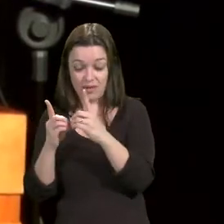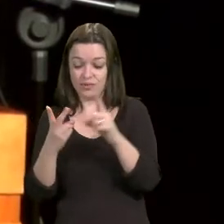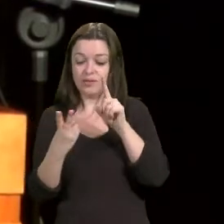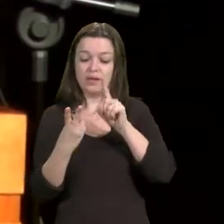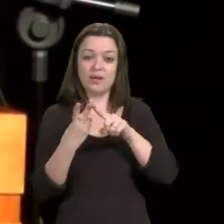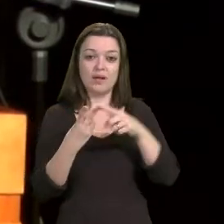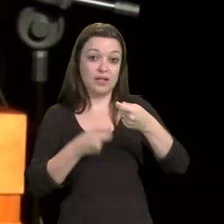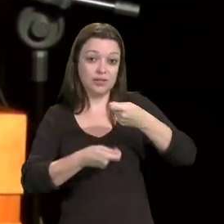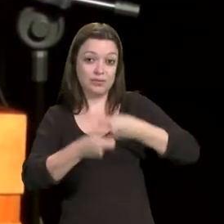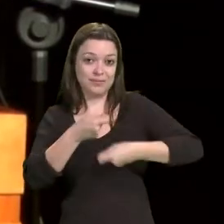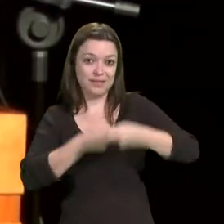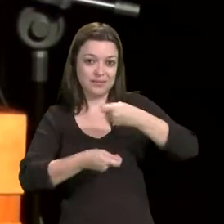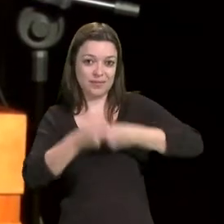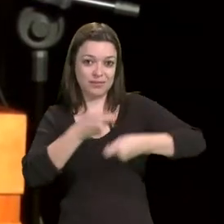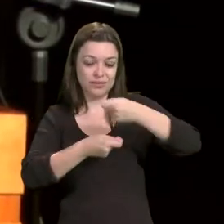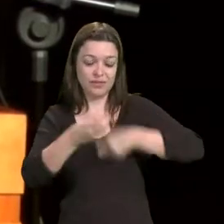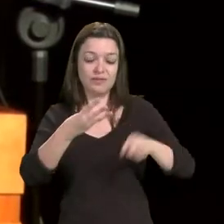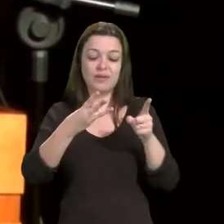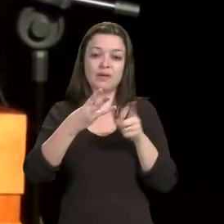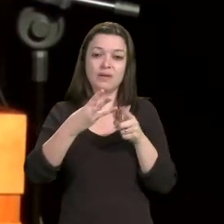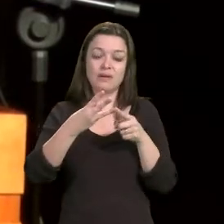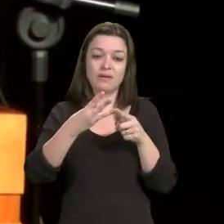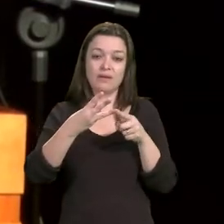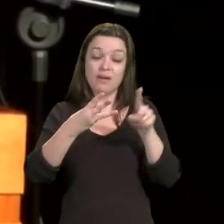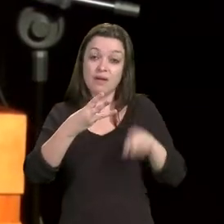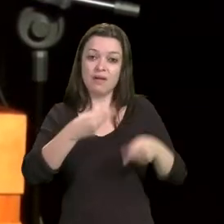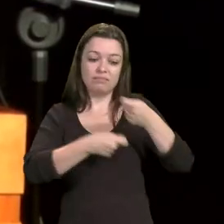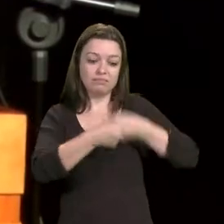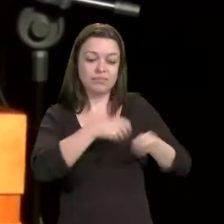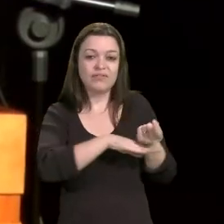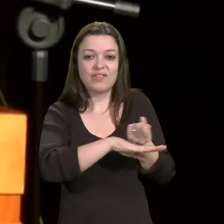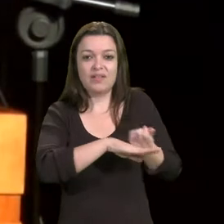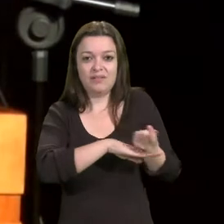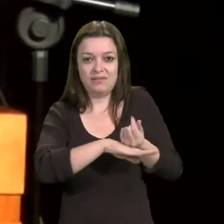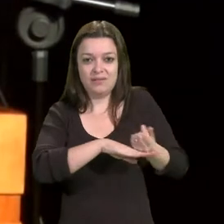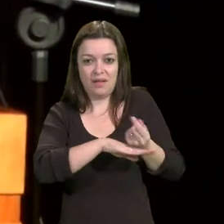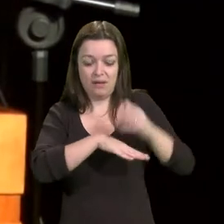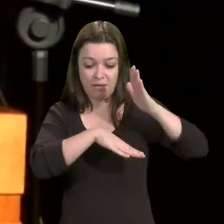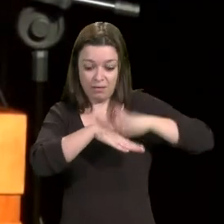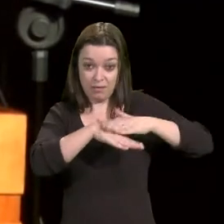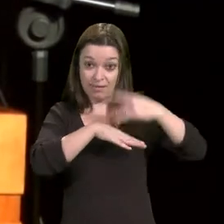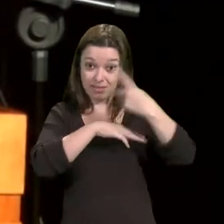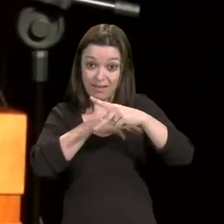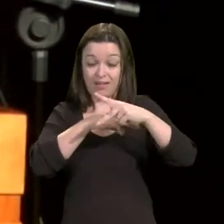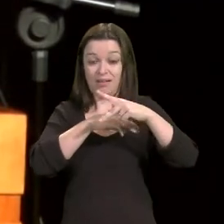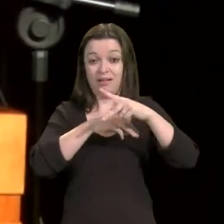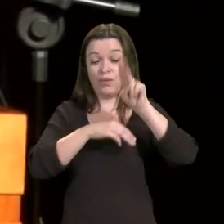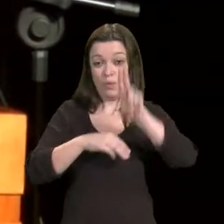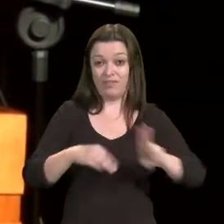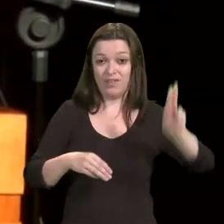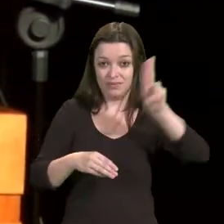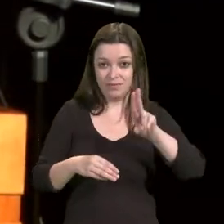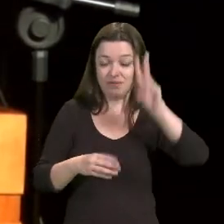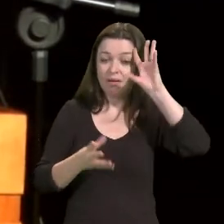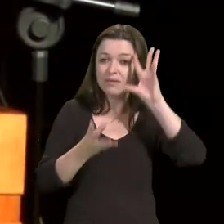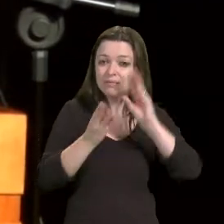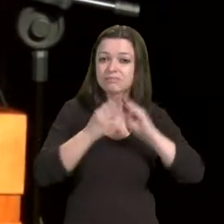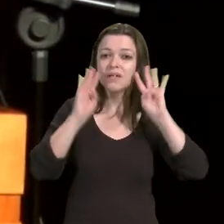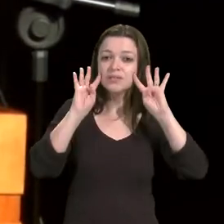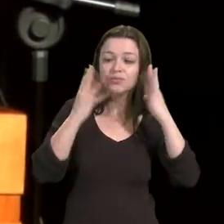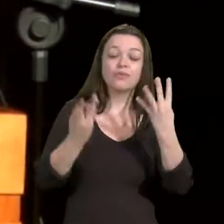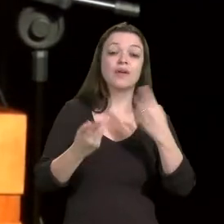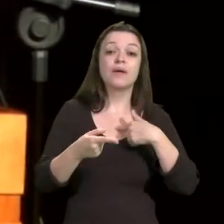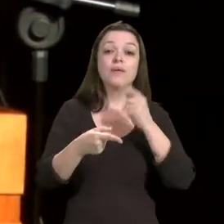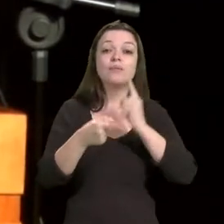administrativa e de gestão financeira e patrimonial, na medida em que